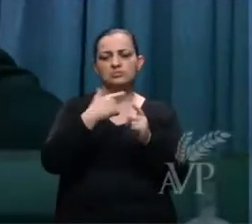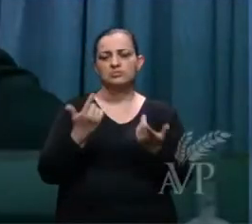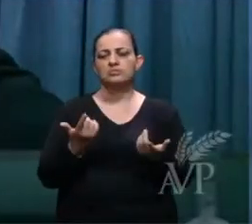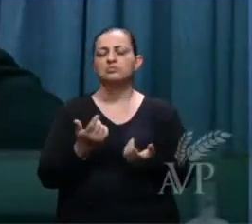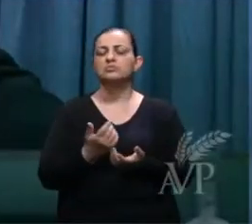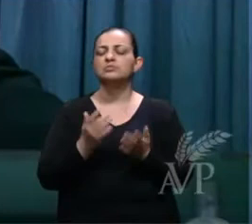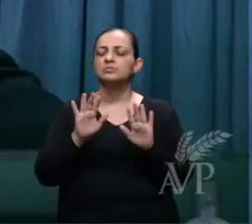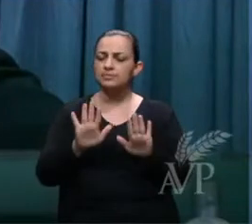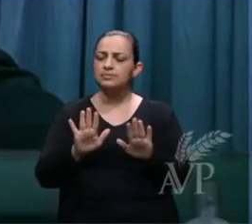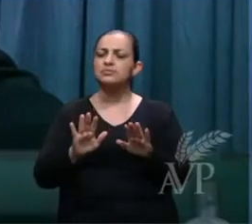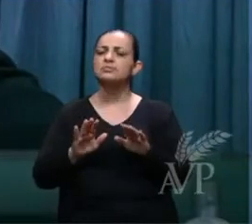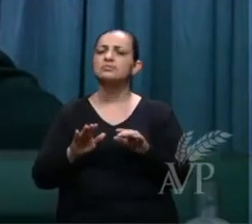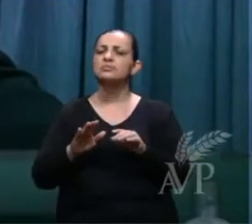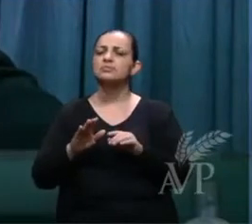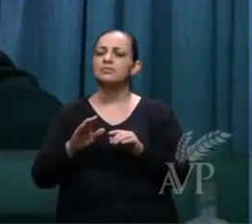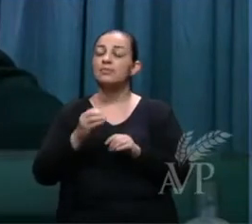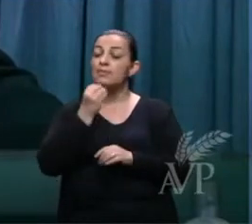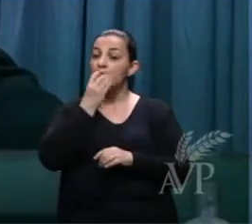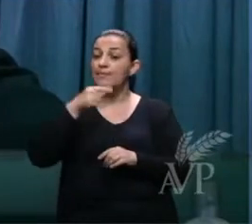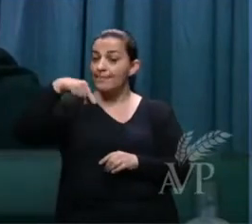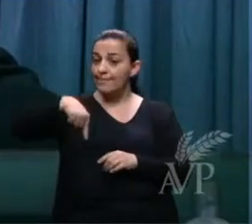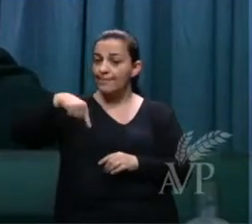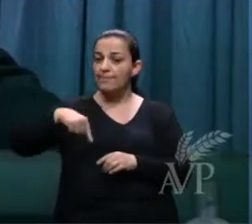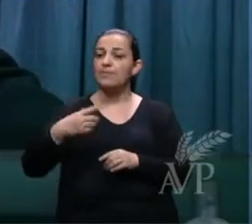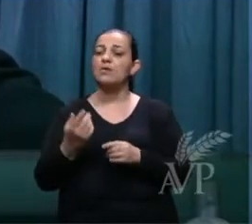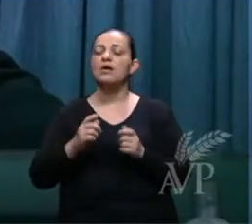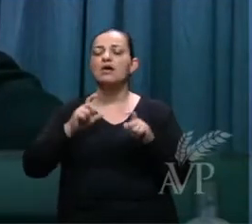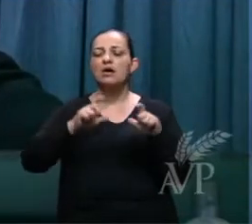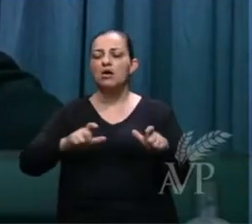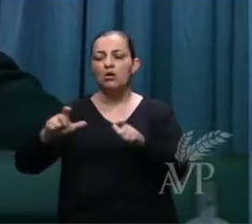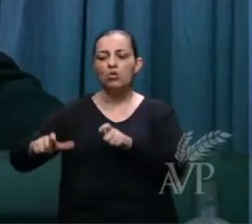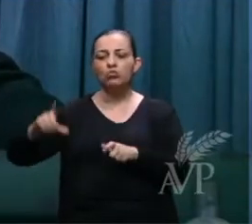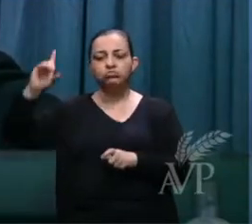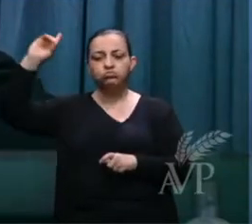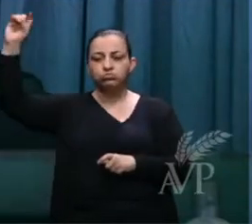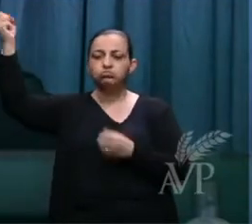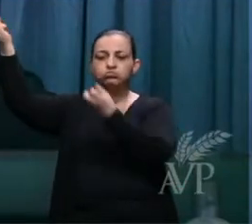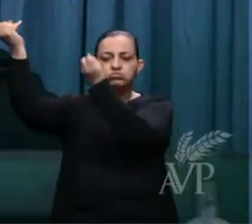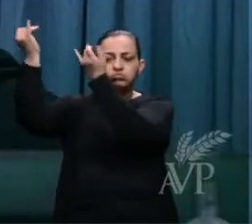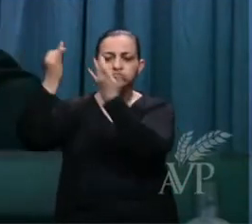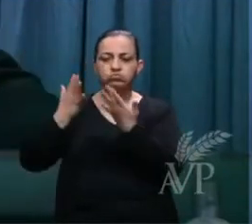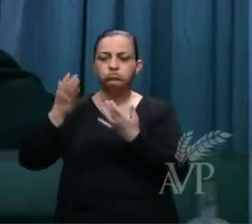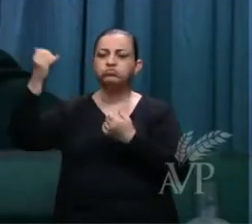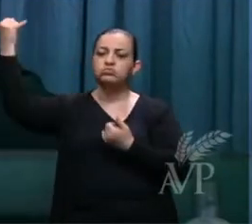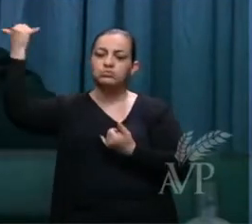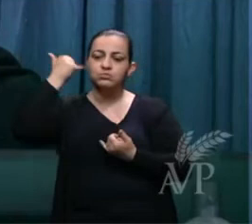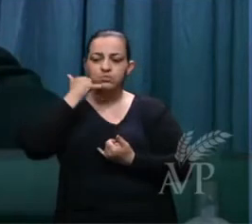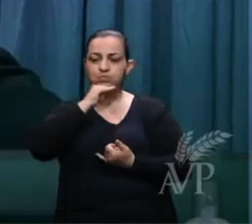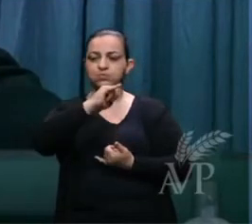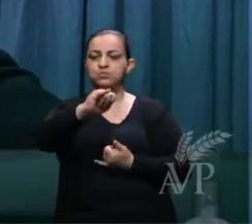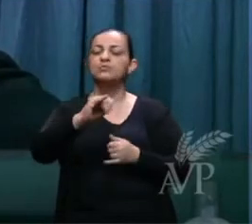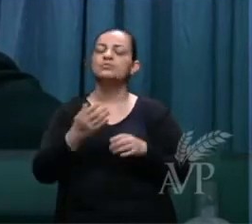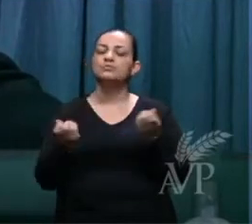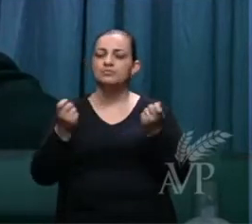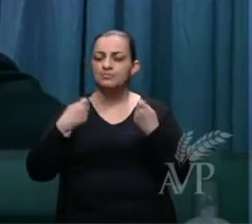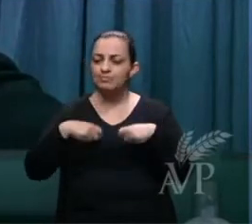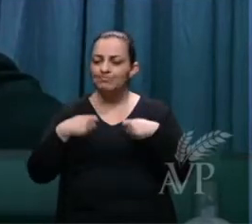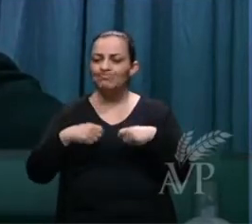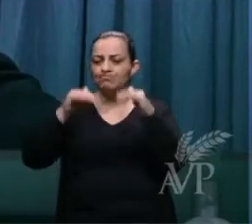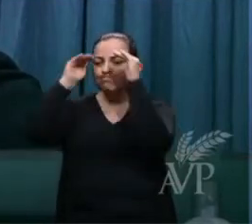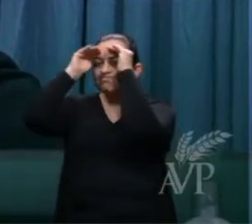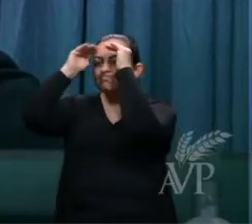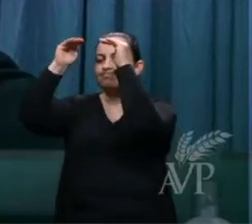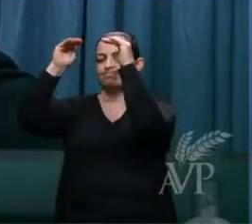Mas ela disse, bem, aqui é onde Deus fala, então, aqui é o lugar que eu devo guardar